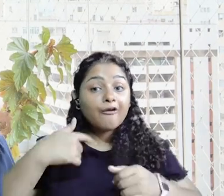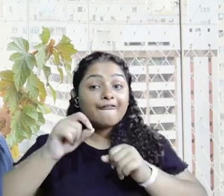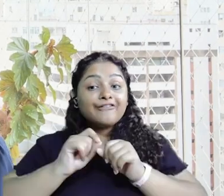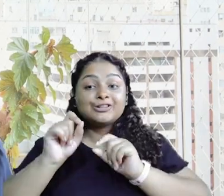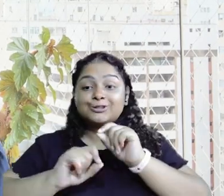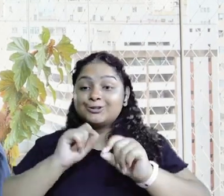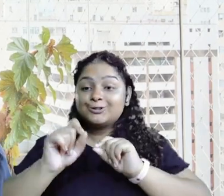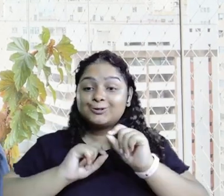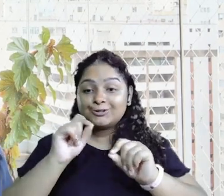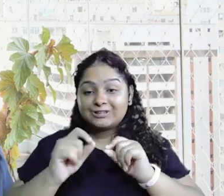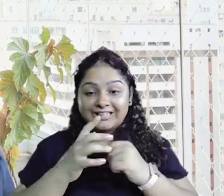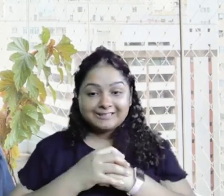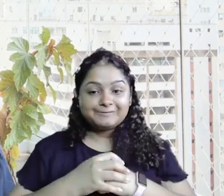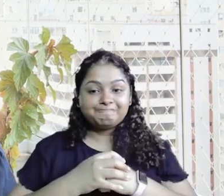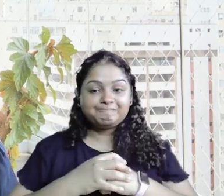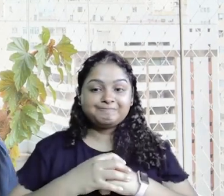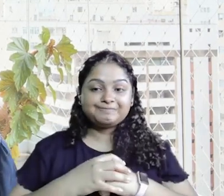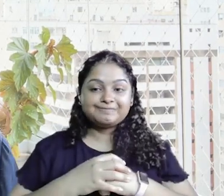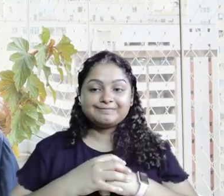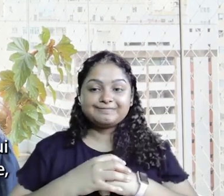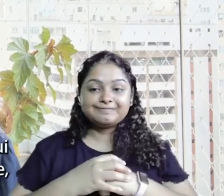o eu faço no momento desse?